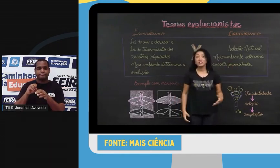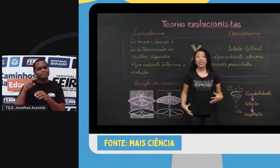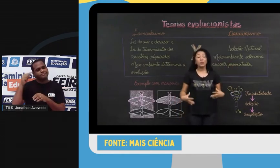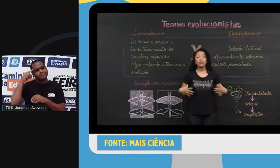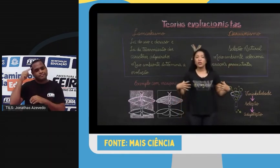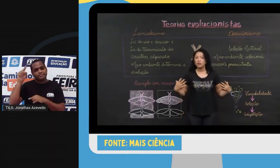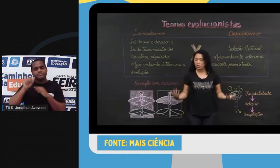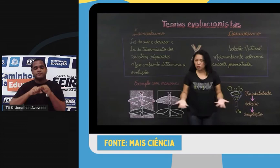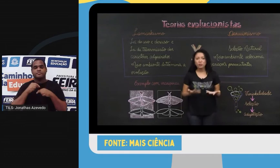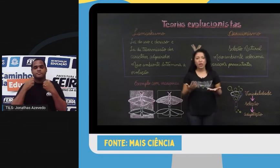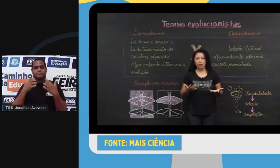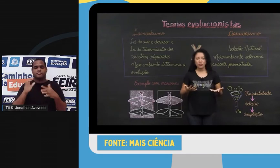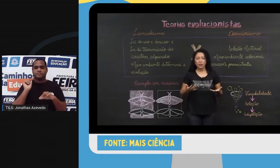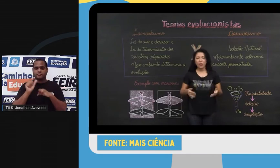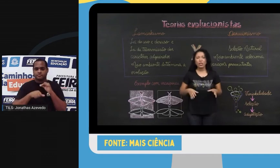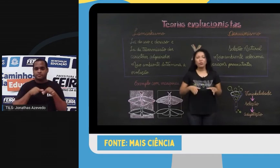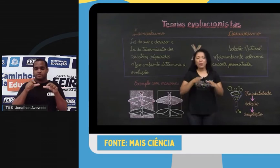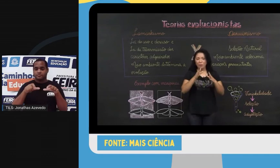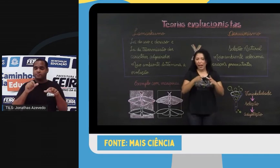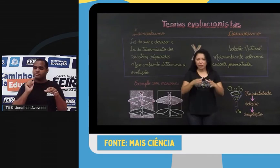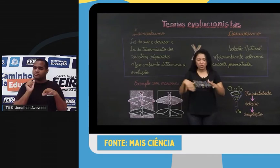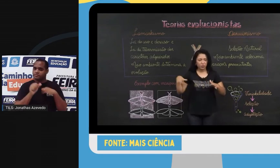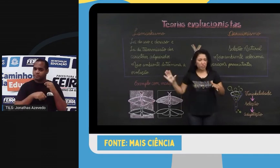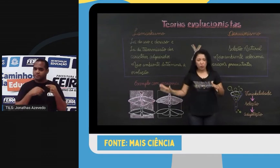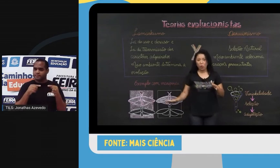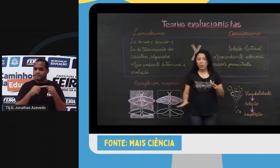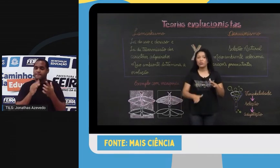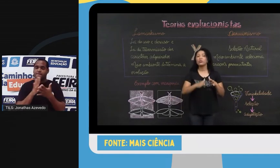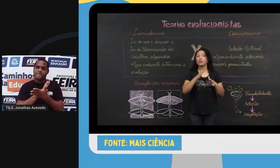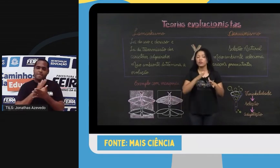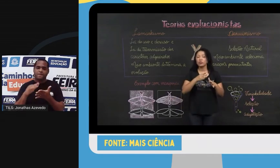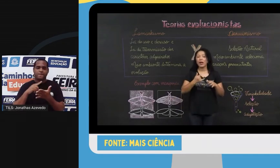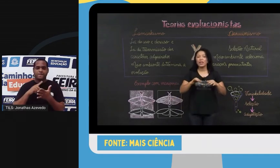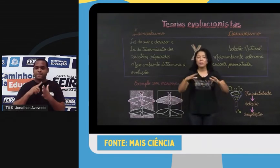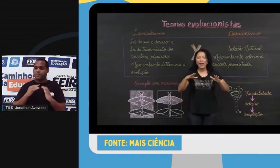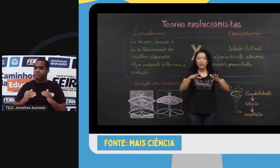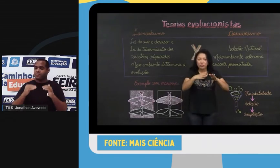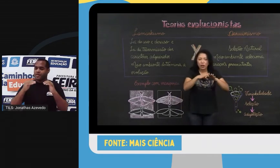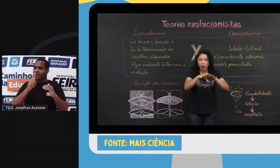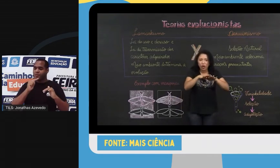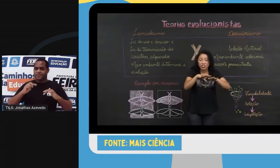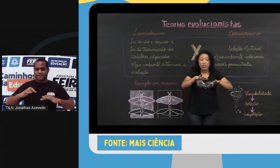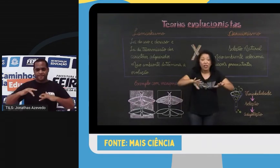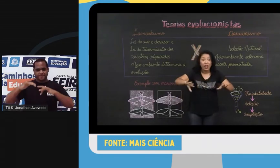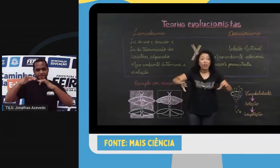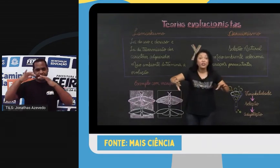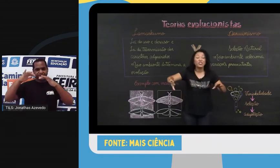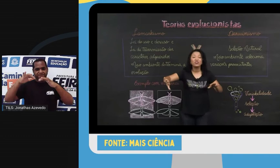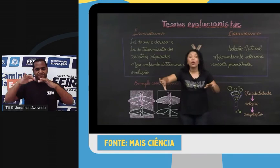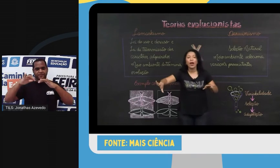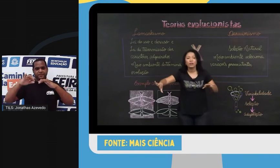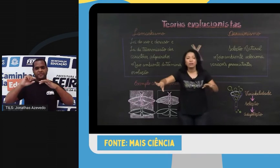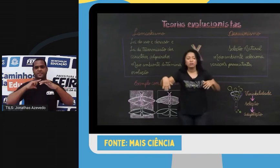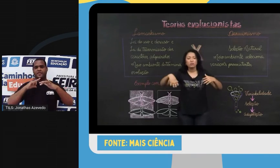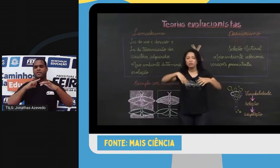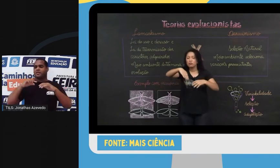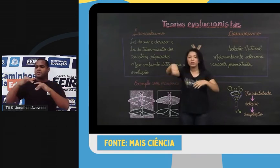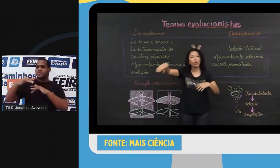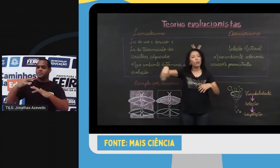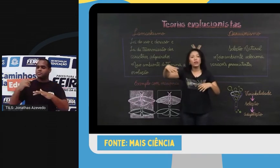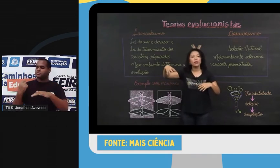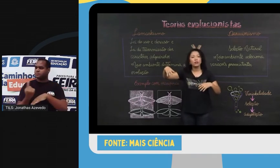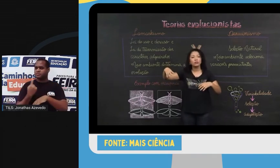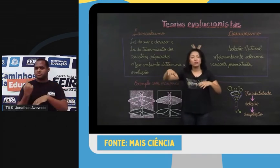imagina se há mudanças no ambiente e uma parte, por exemplo, o aumento do nível do mar e parte da costa ela fica isolada.